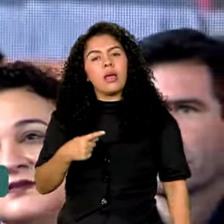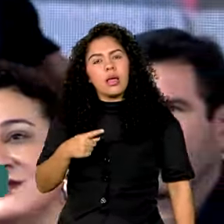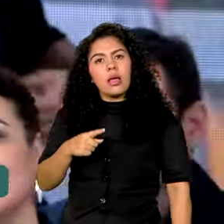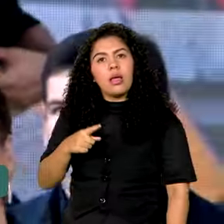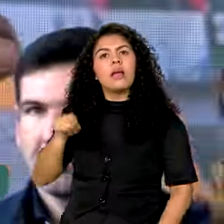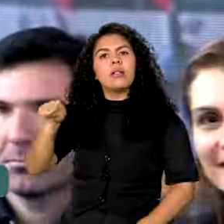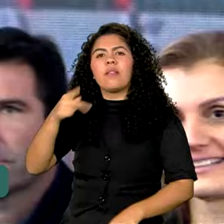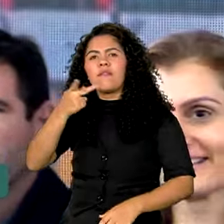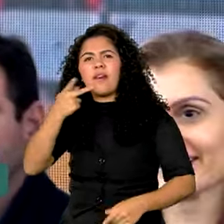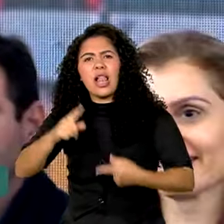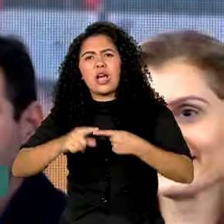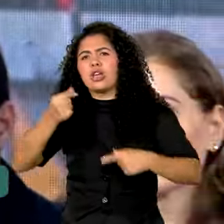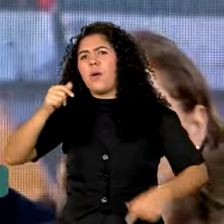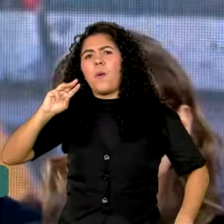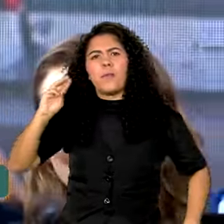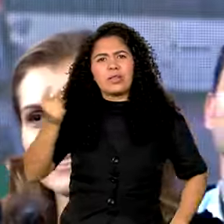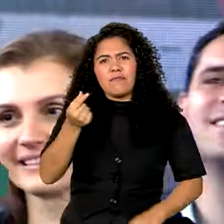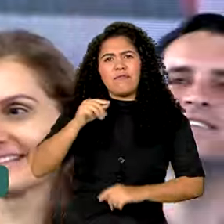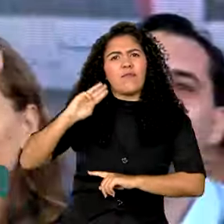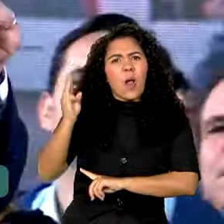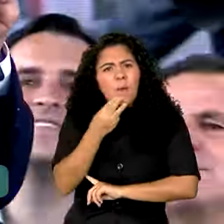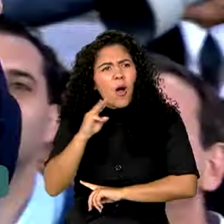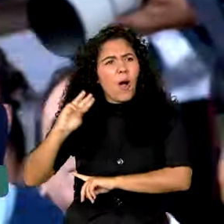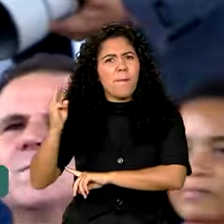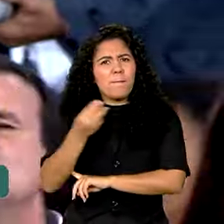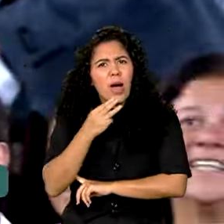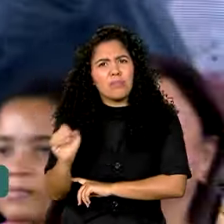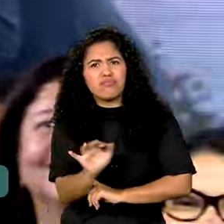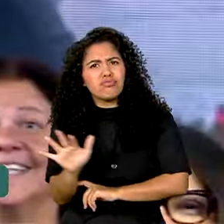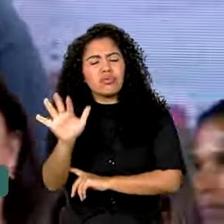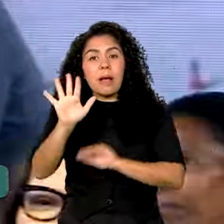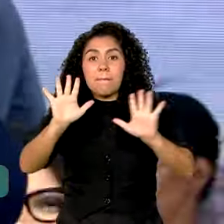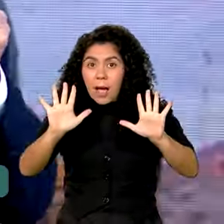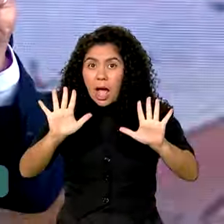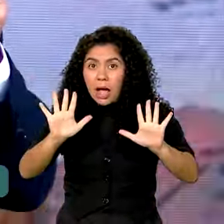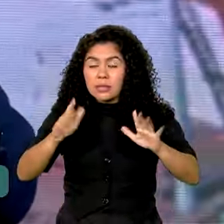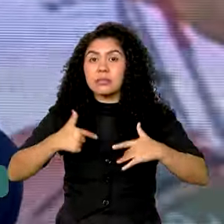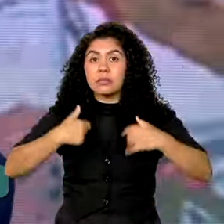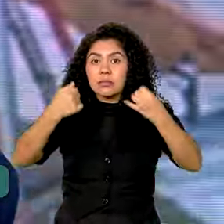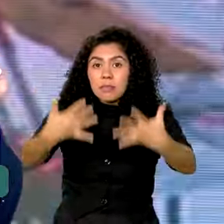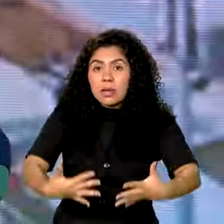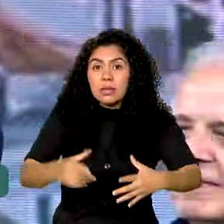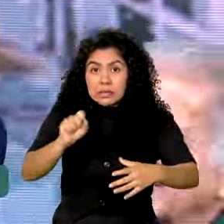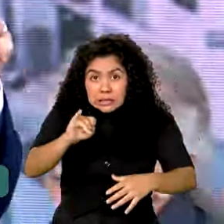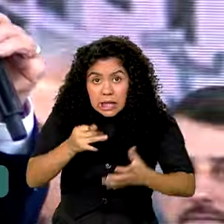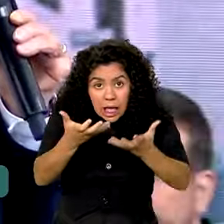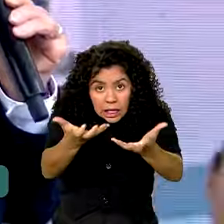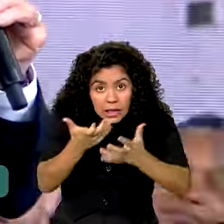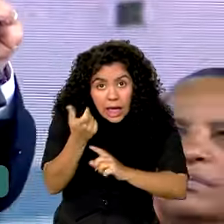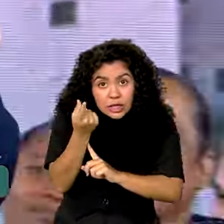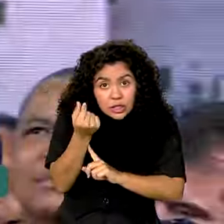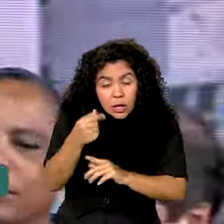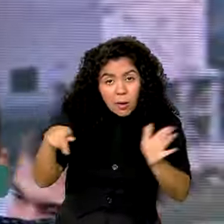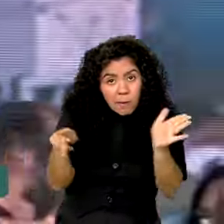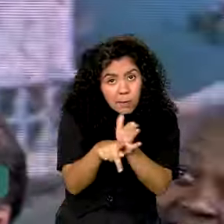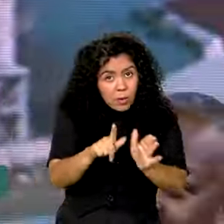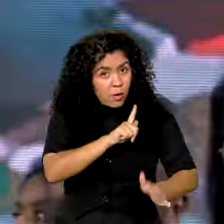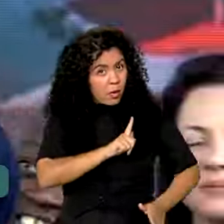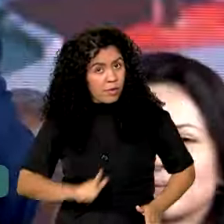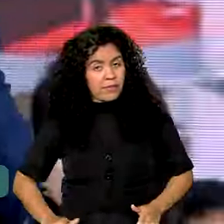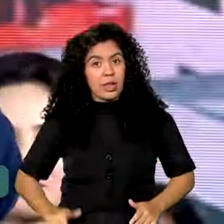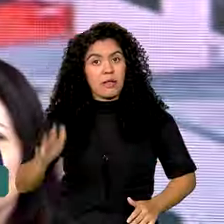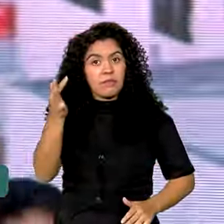fala de bilhão, de bilhão, de bilhão, mas ele sabe que eu digo sempre, quem quiser dinheiro do governo federal,